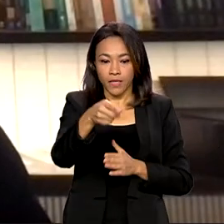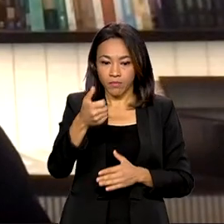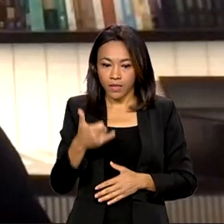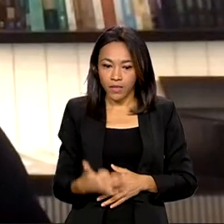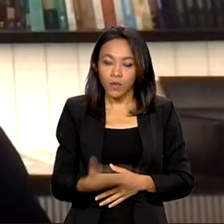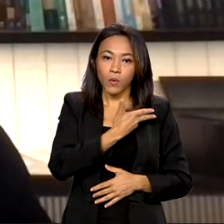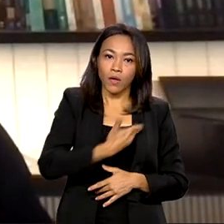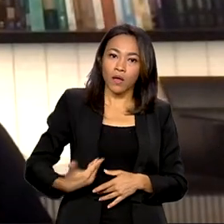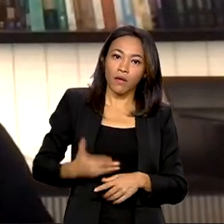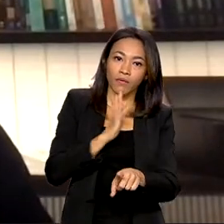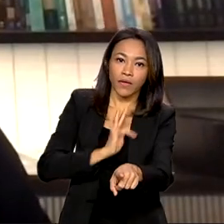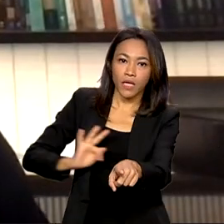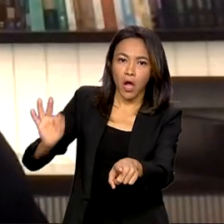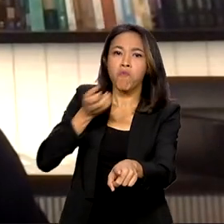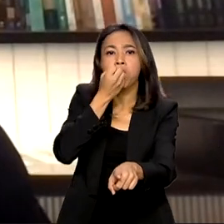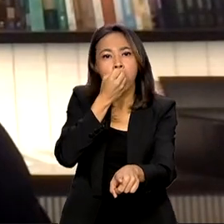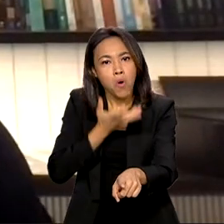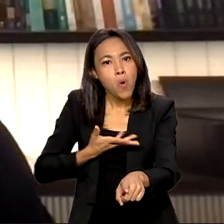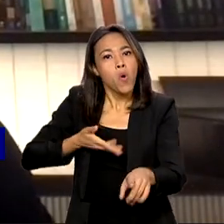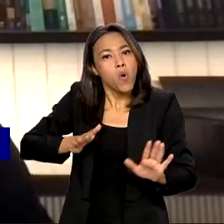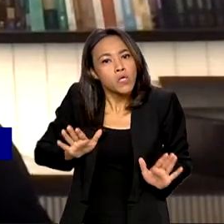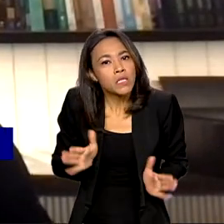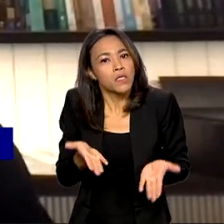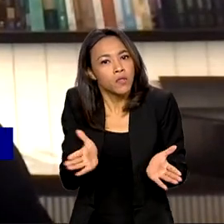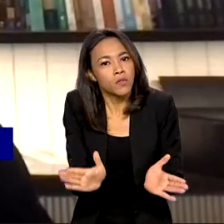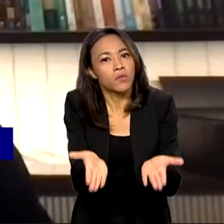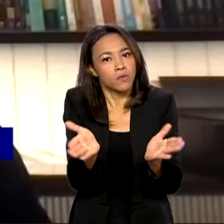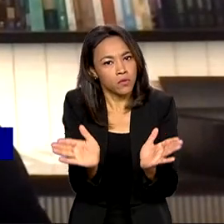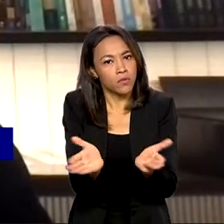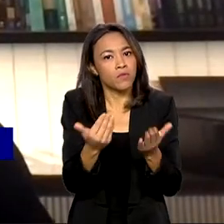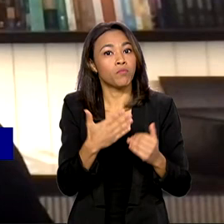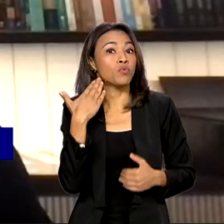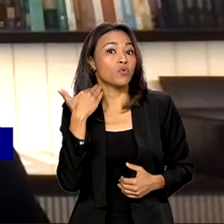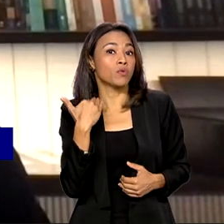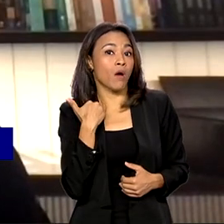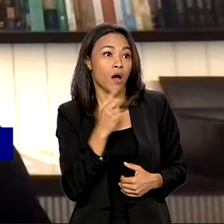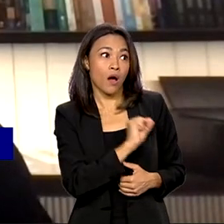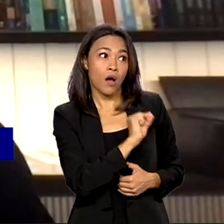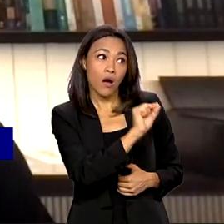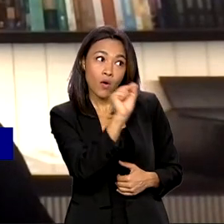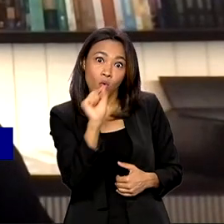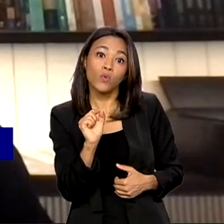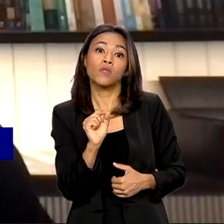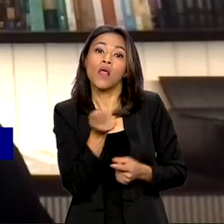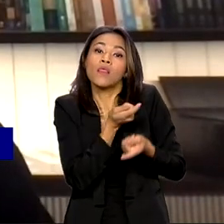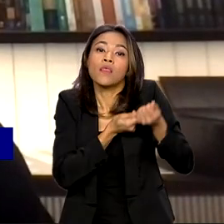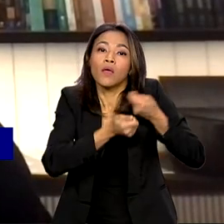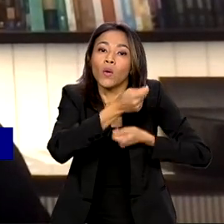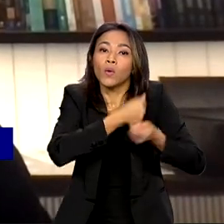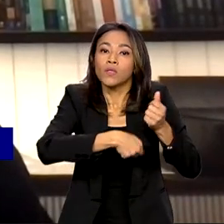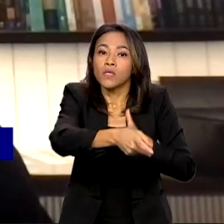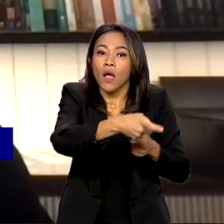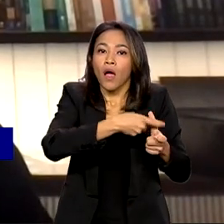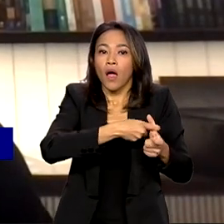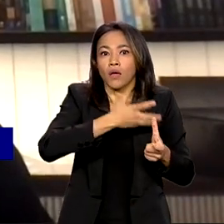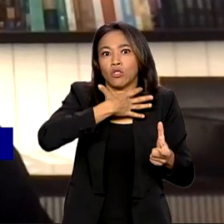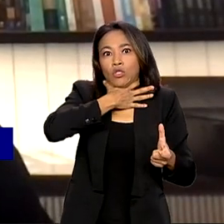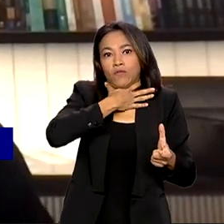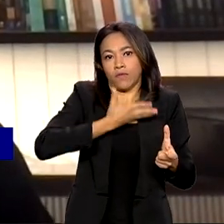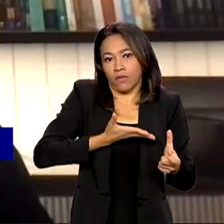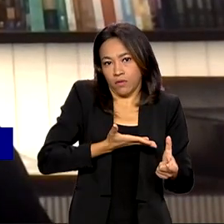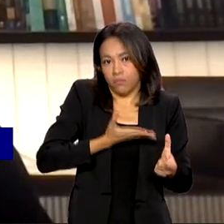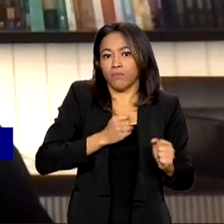deu um belo incentivo para os bancos renegociarem essas dívidas. Então, os bancos vão ter um incentivo